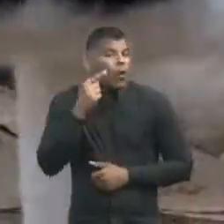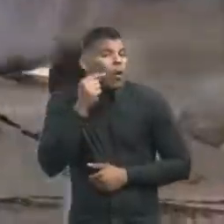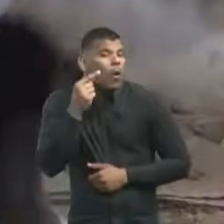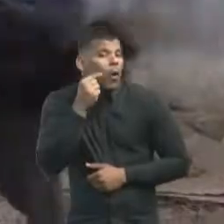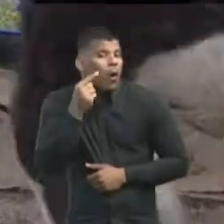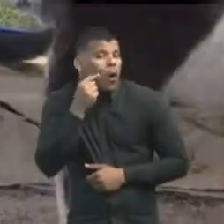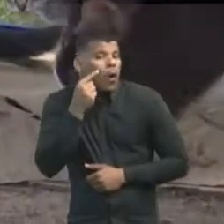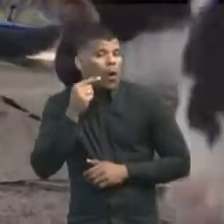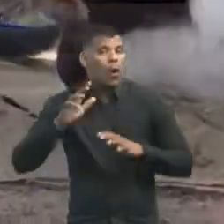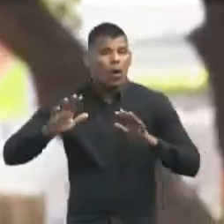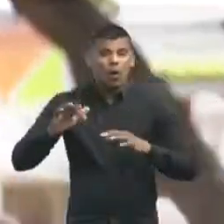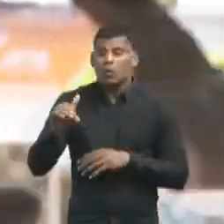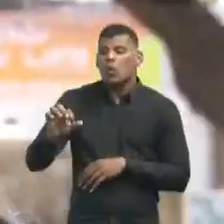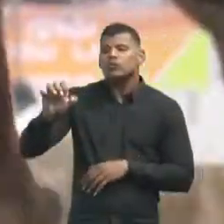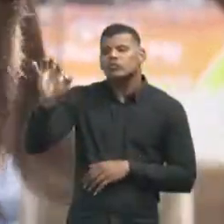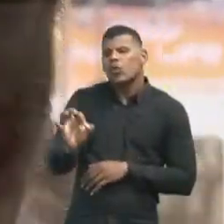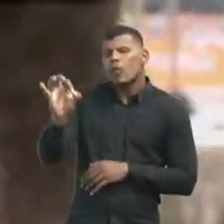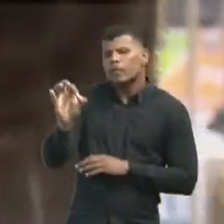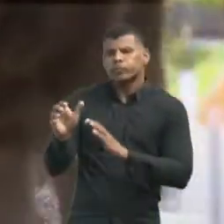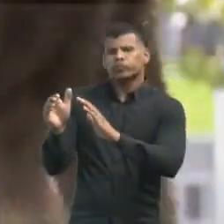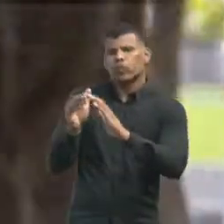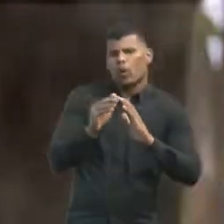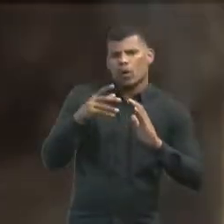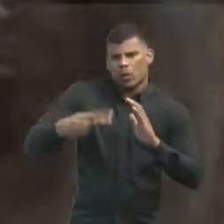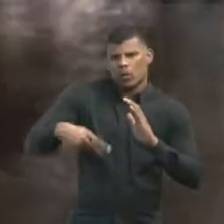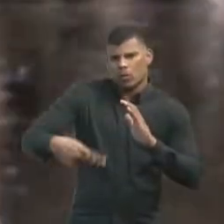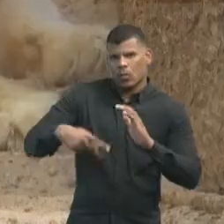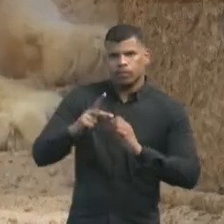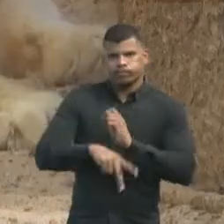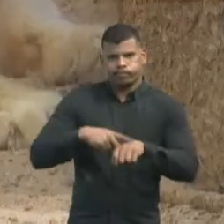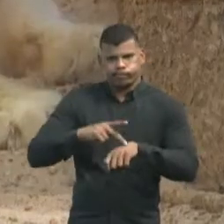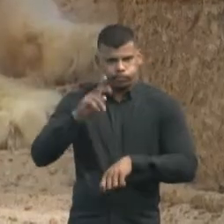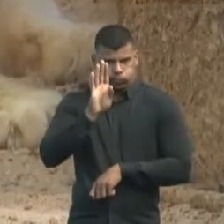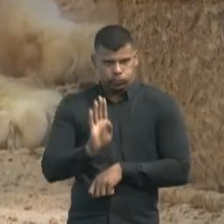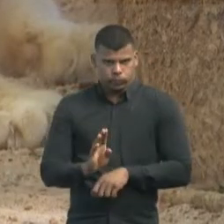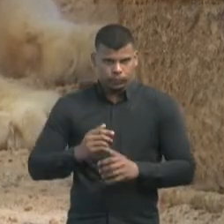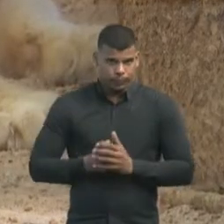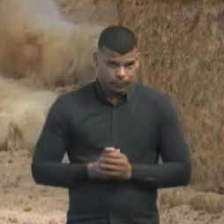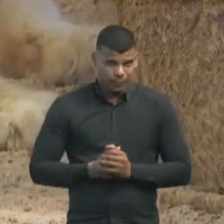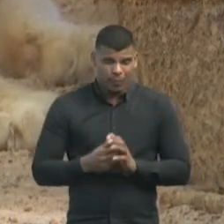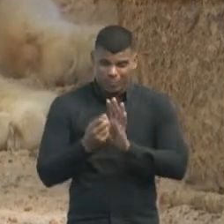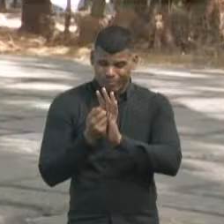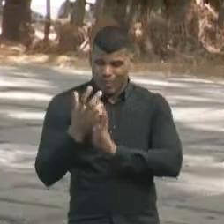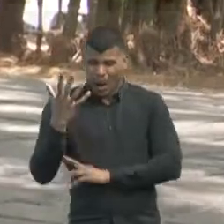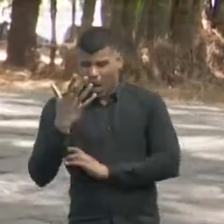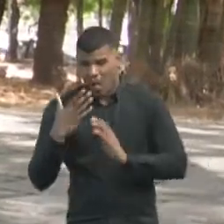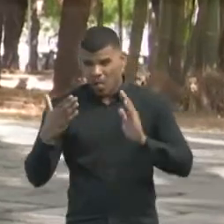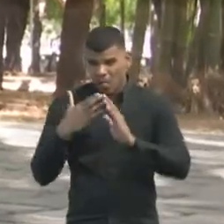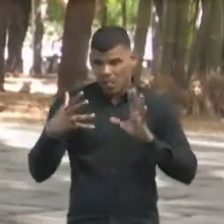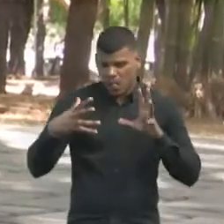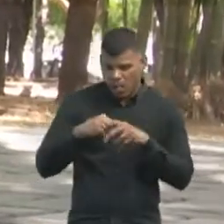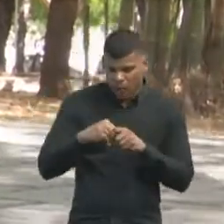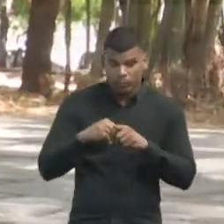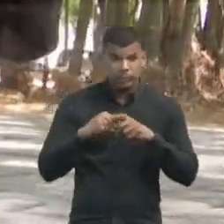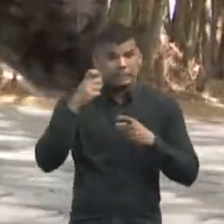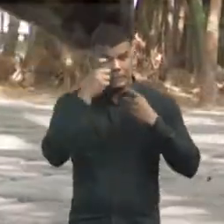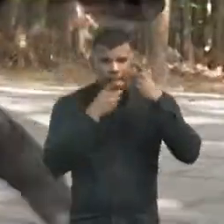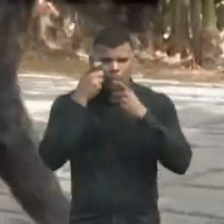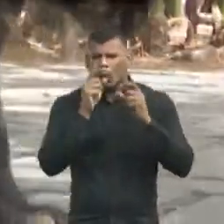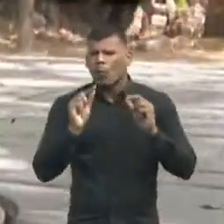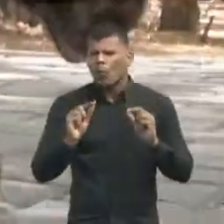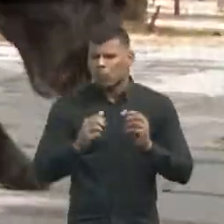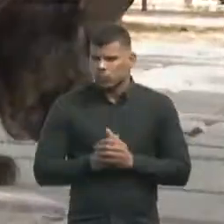parte de 19% dos lares brasileiros. Com tantos animais em casa, cresce a preocupação quanto à